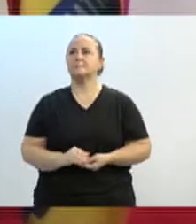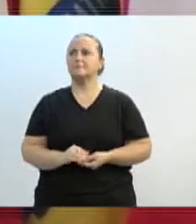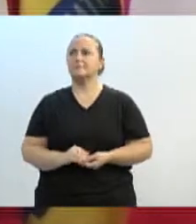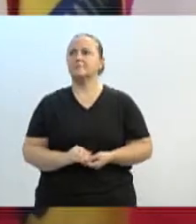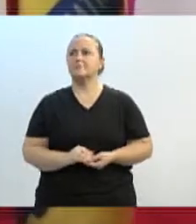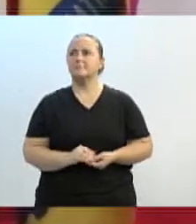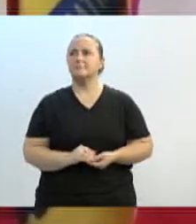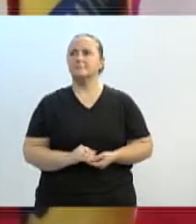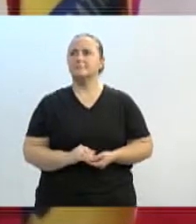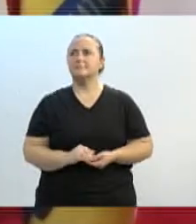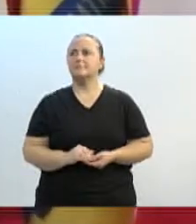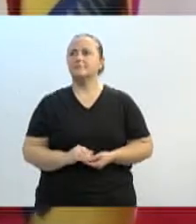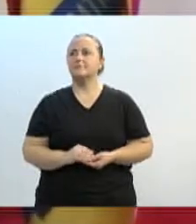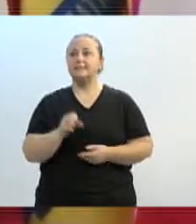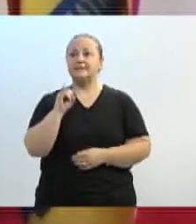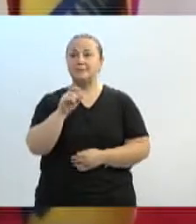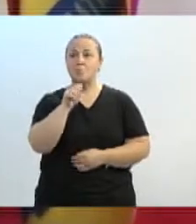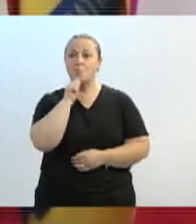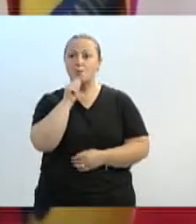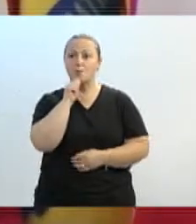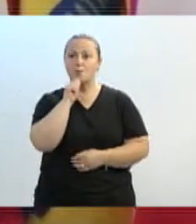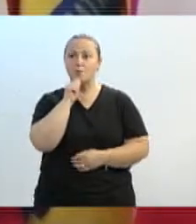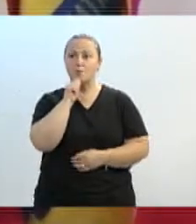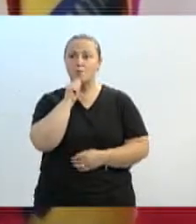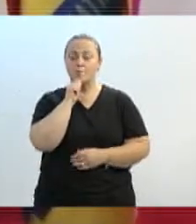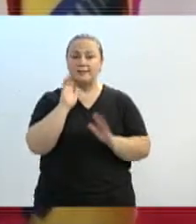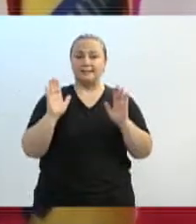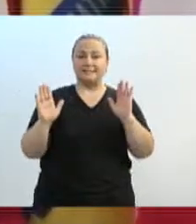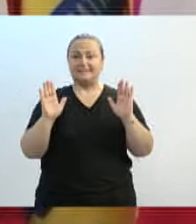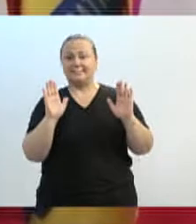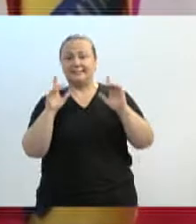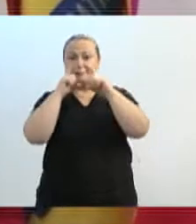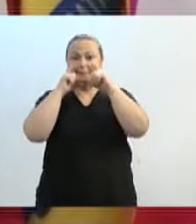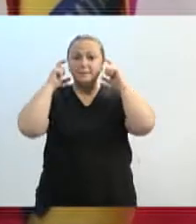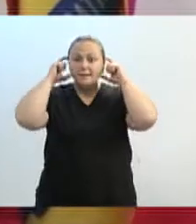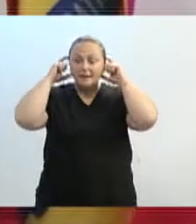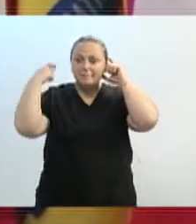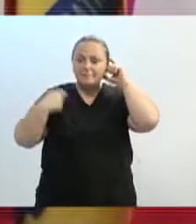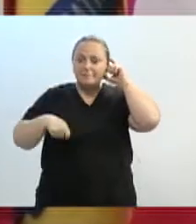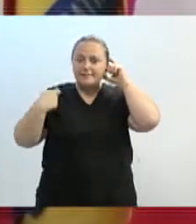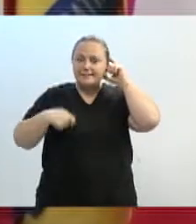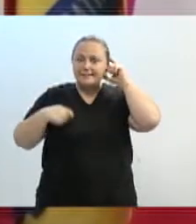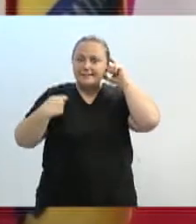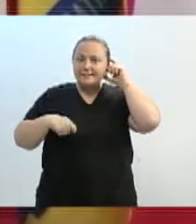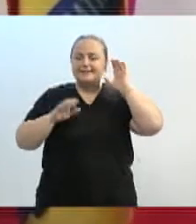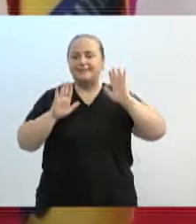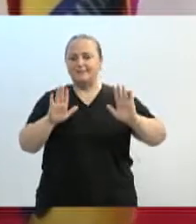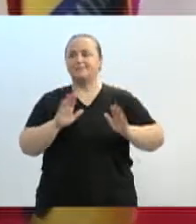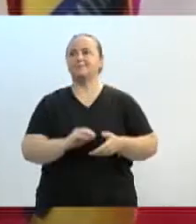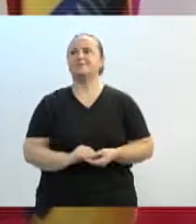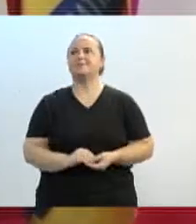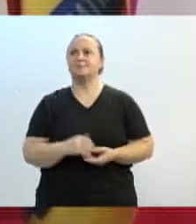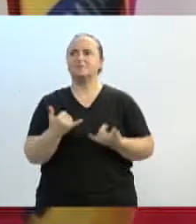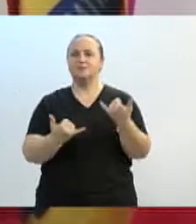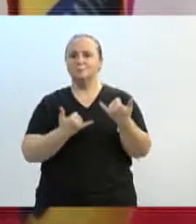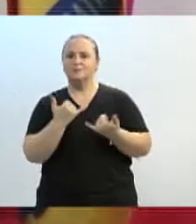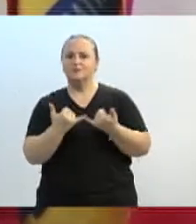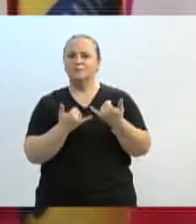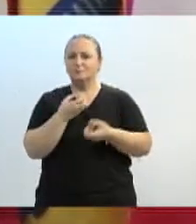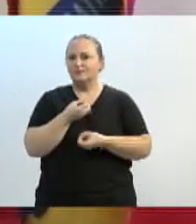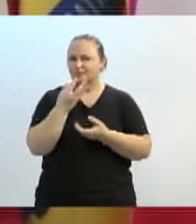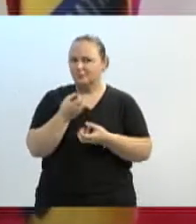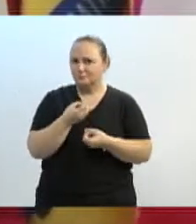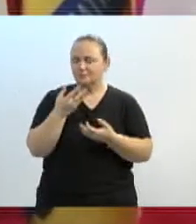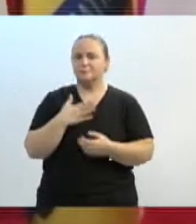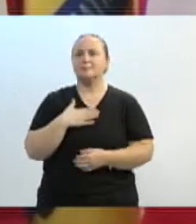eu chegar em casa e não tiver aparecido com a máscara, meu Deus. Brincadeiras à parte, sou um pouco brincalhona, confesso. Meu